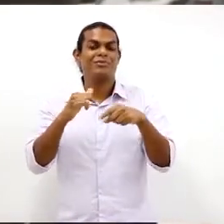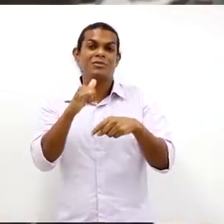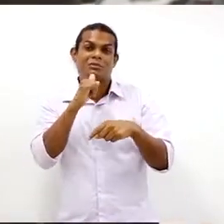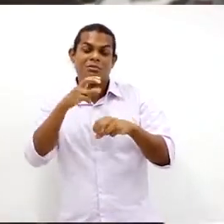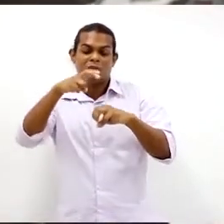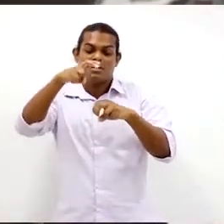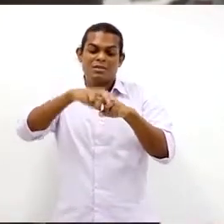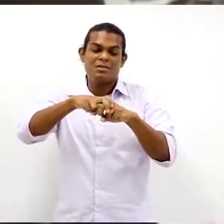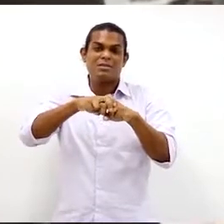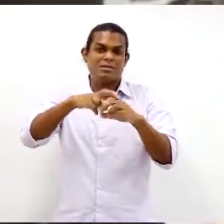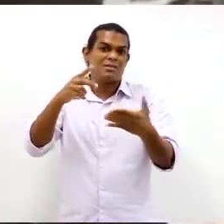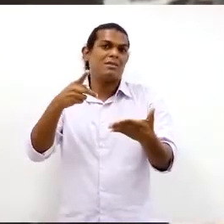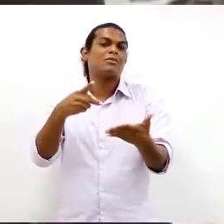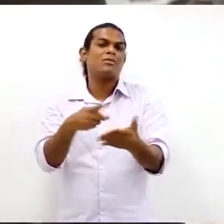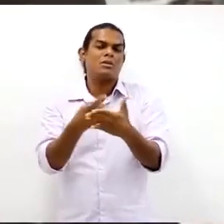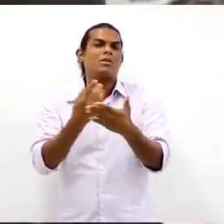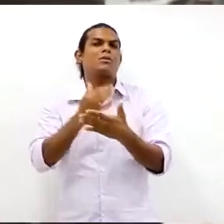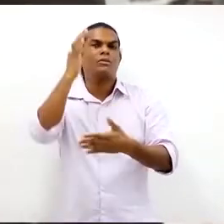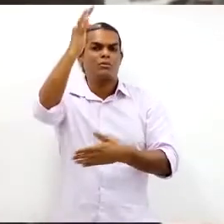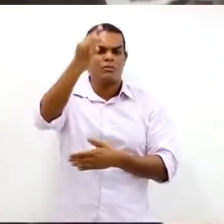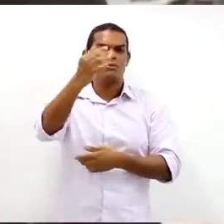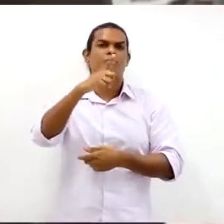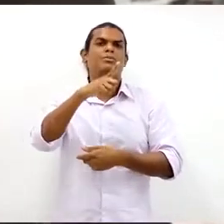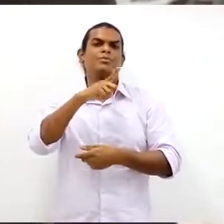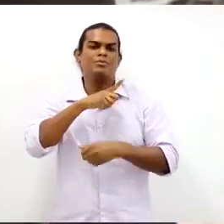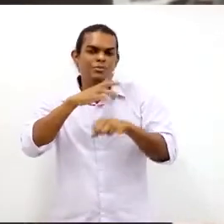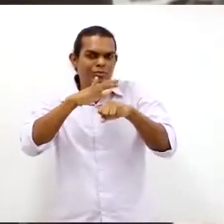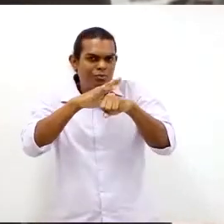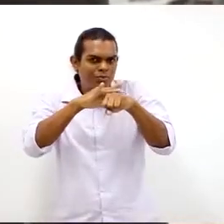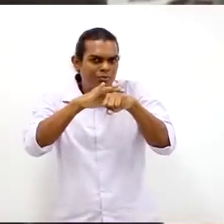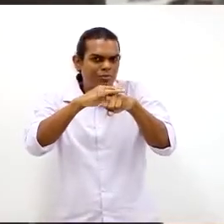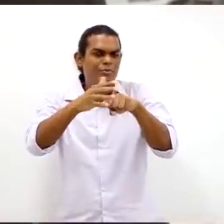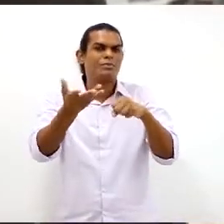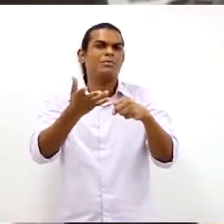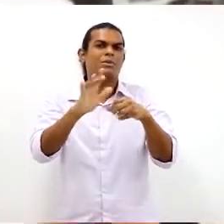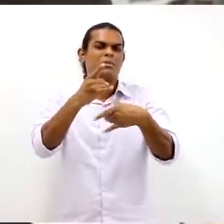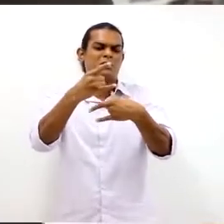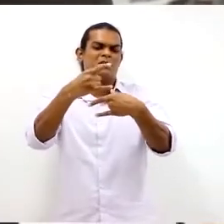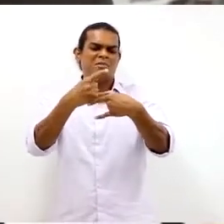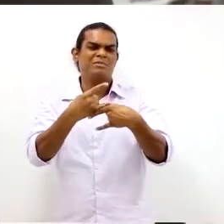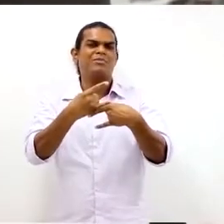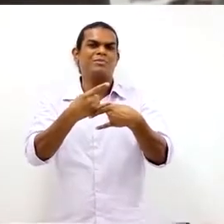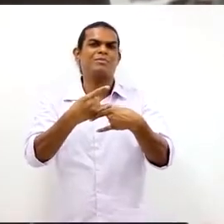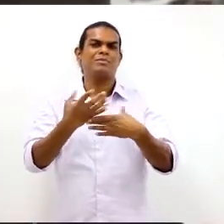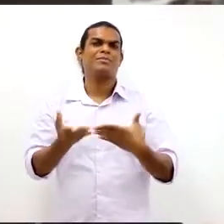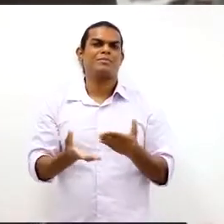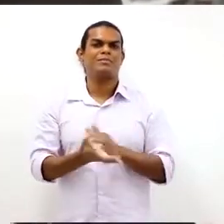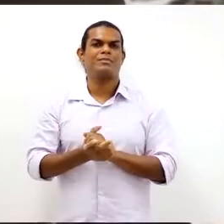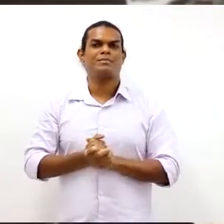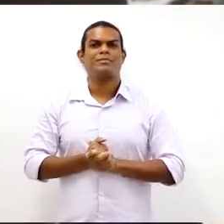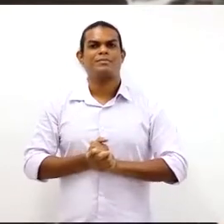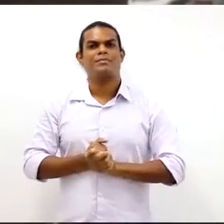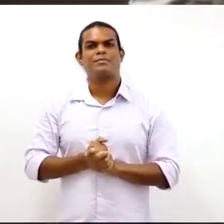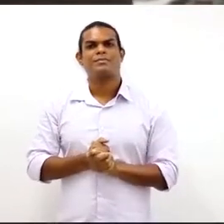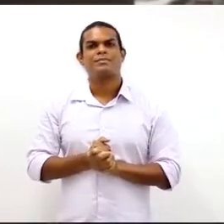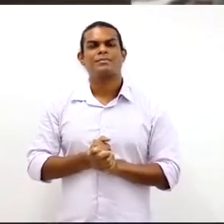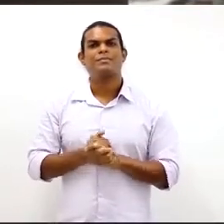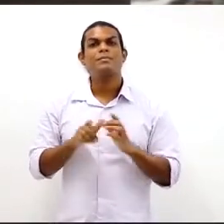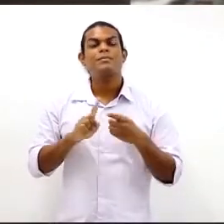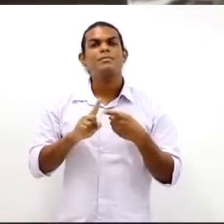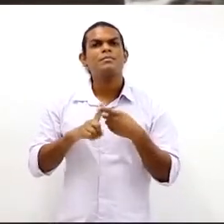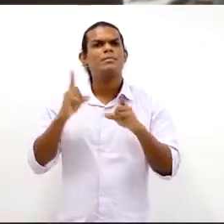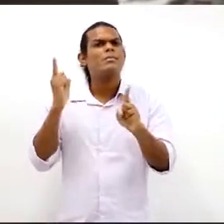problema logo depois de lombalgia, vai colocar um problema de distorção na coluna cervical e por aí vai. E como também vamos encontrar